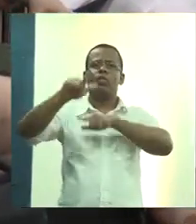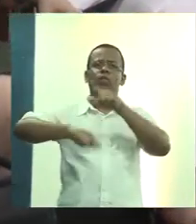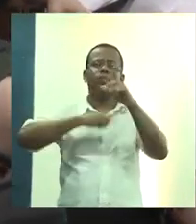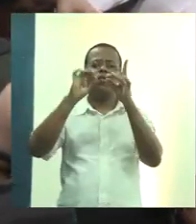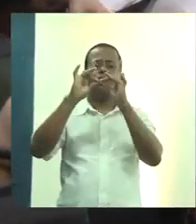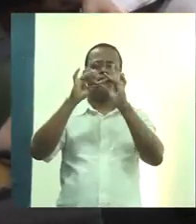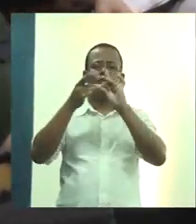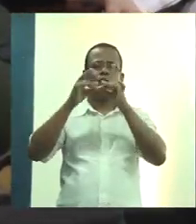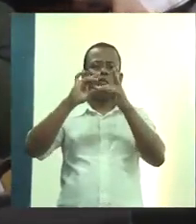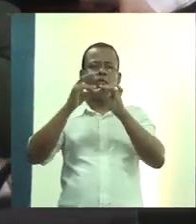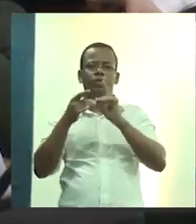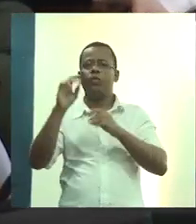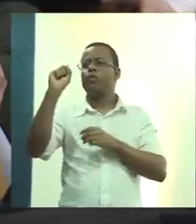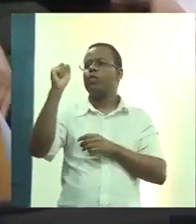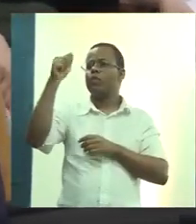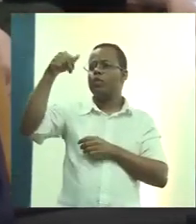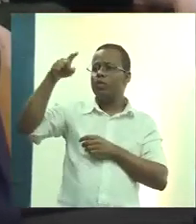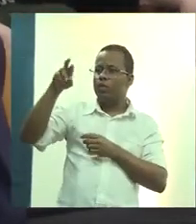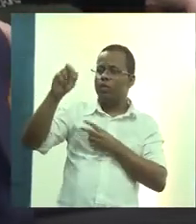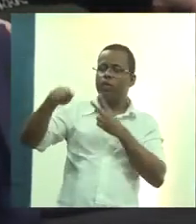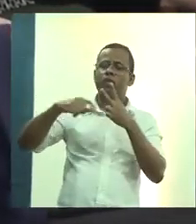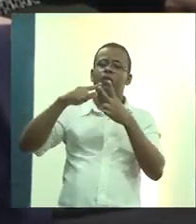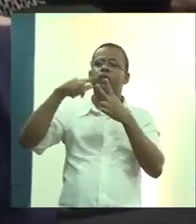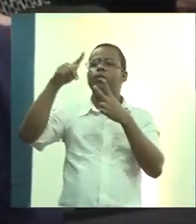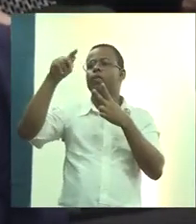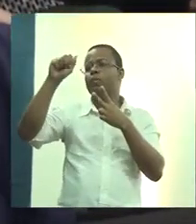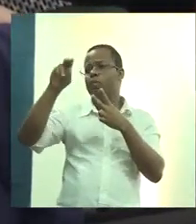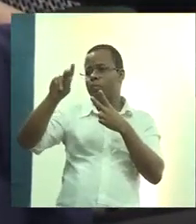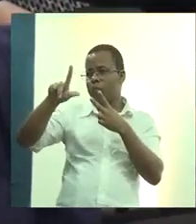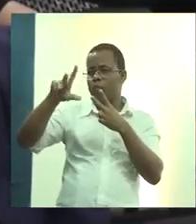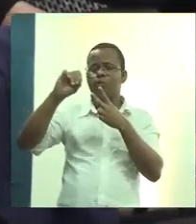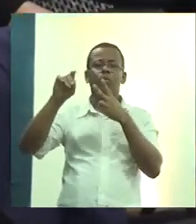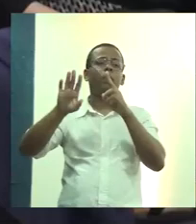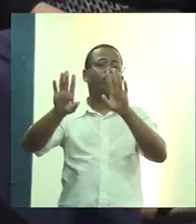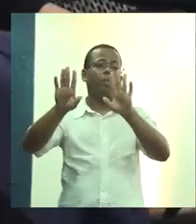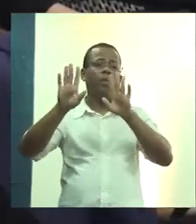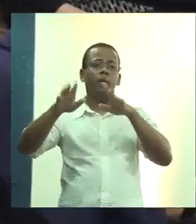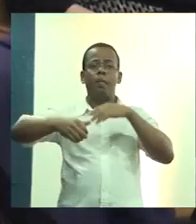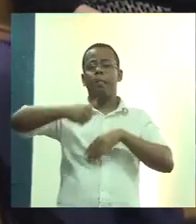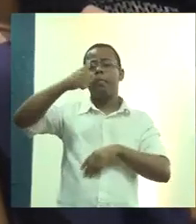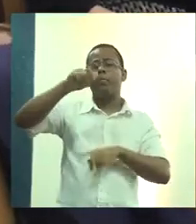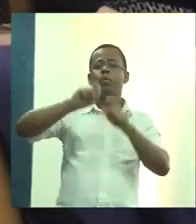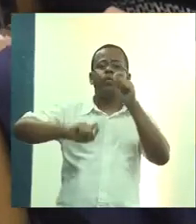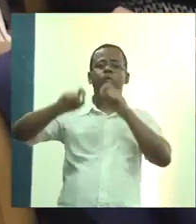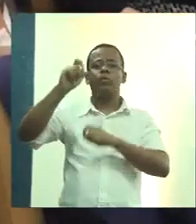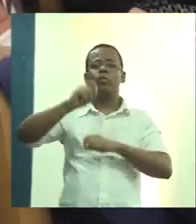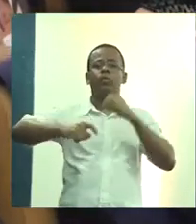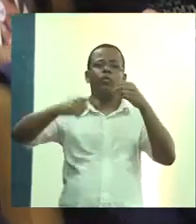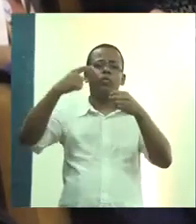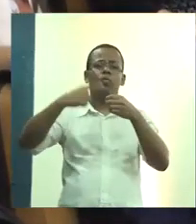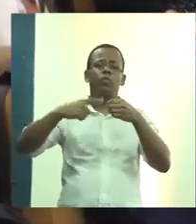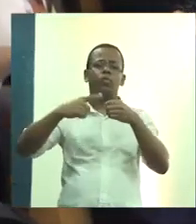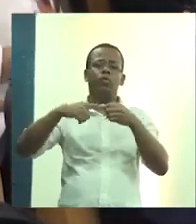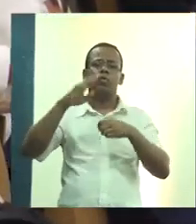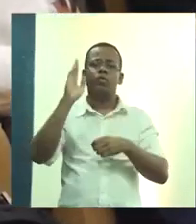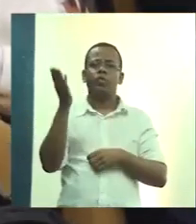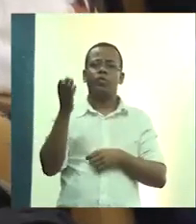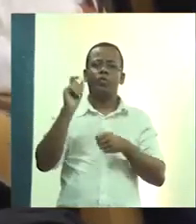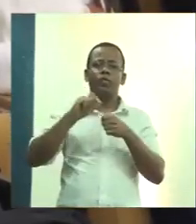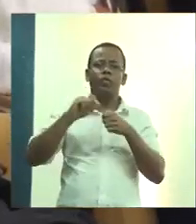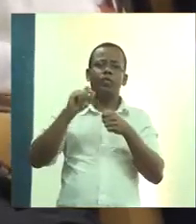com a Sandra, o Fausto e o Paulo. Mas foi o primeiro município que se